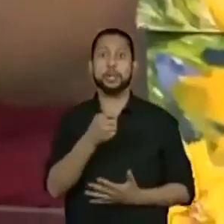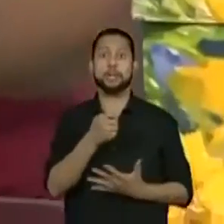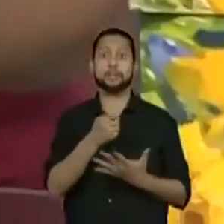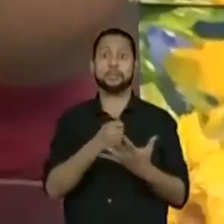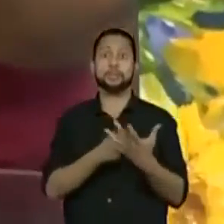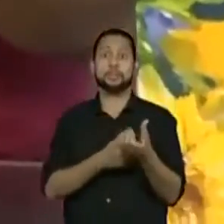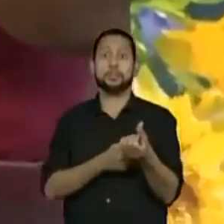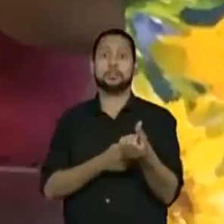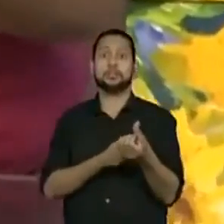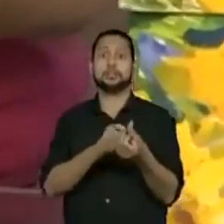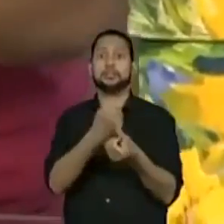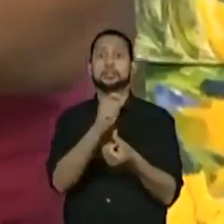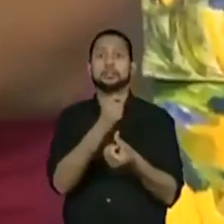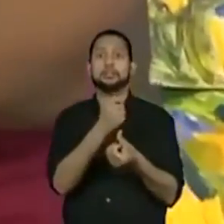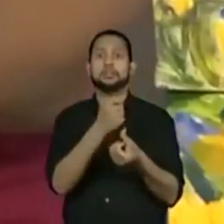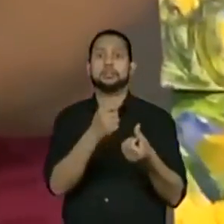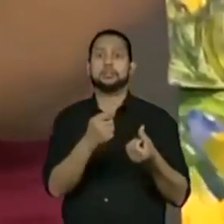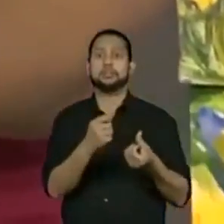chaves.